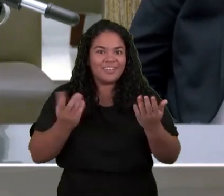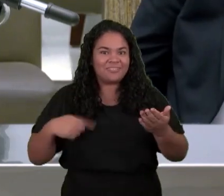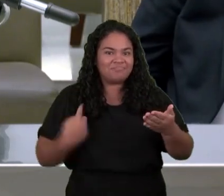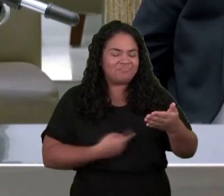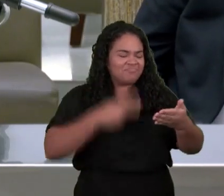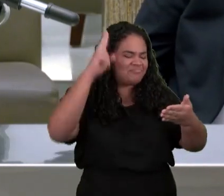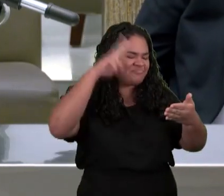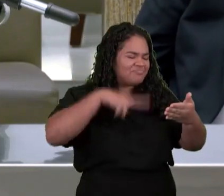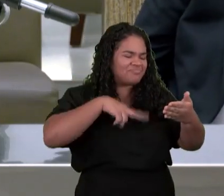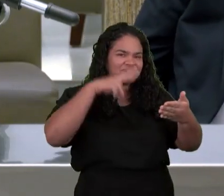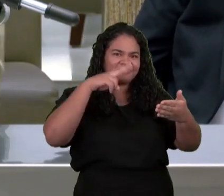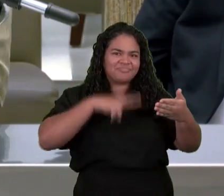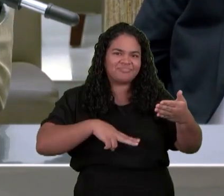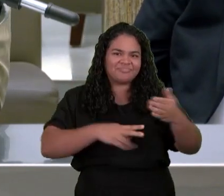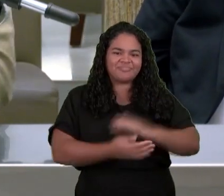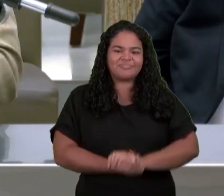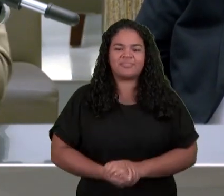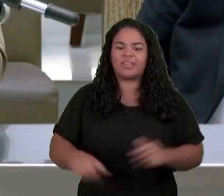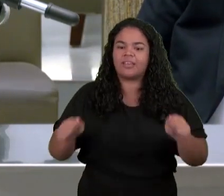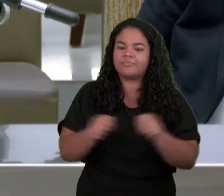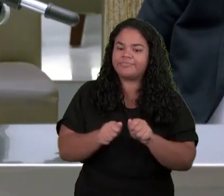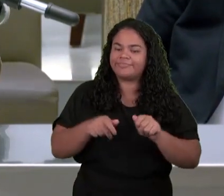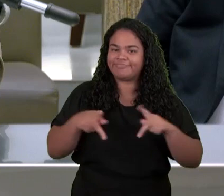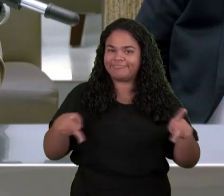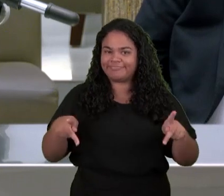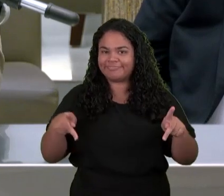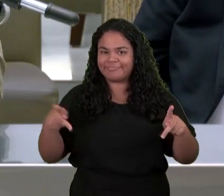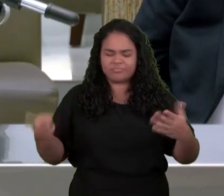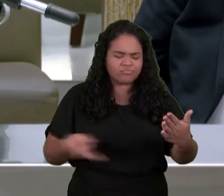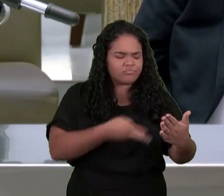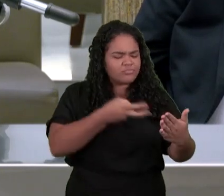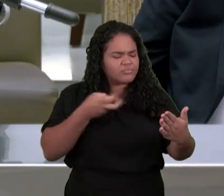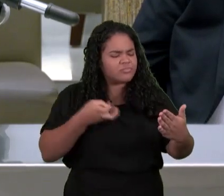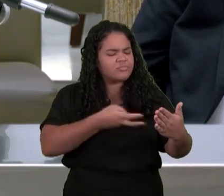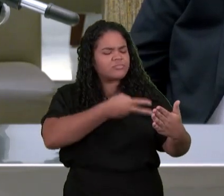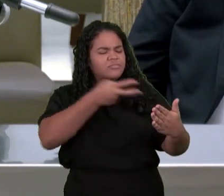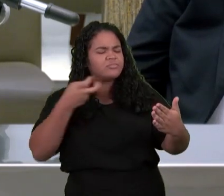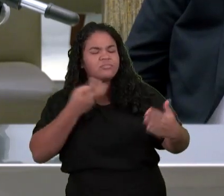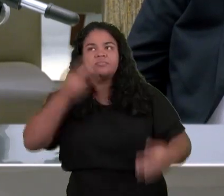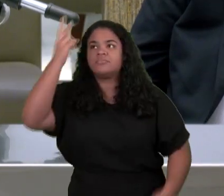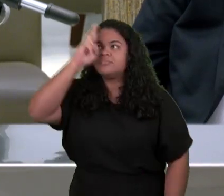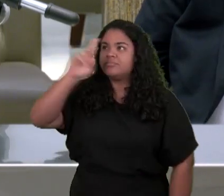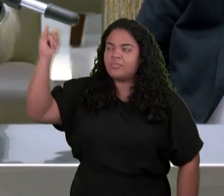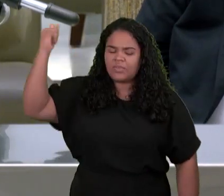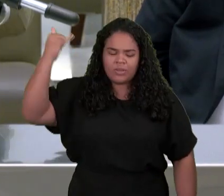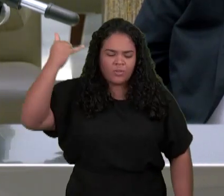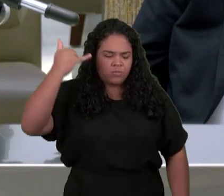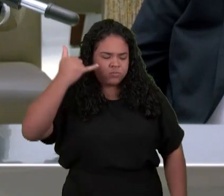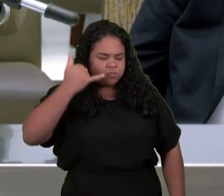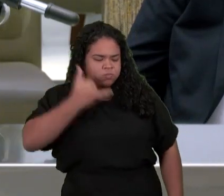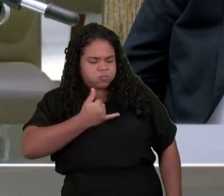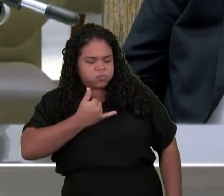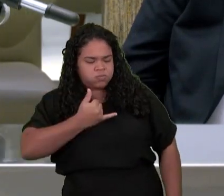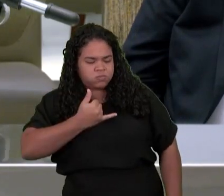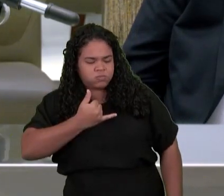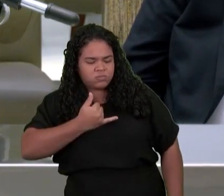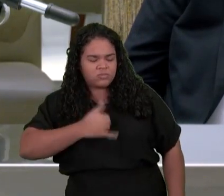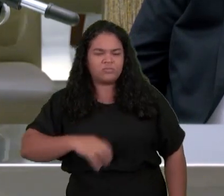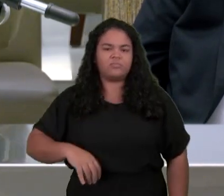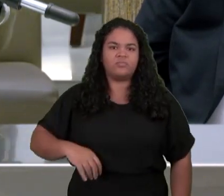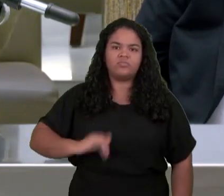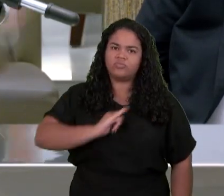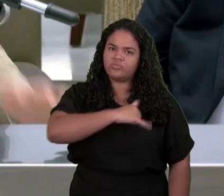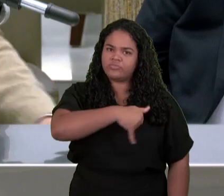vamos perceber que João, inspirado por Deus Ele descreve o cenário